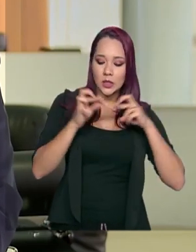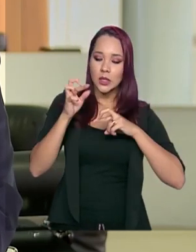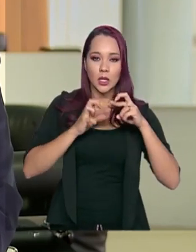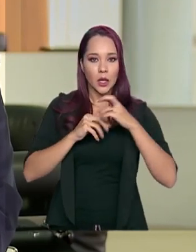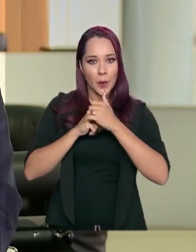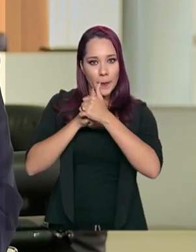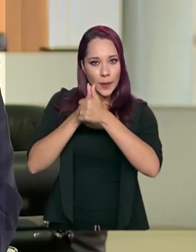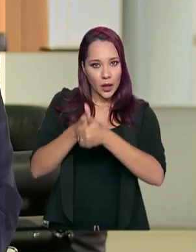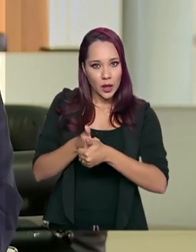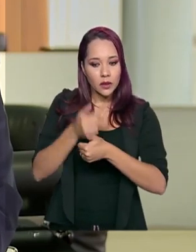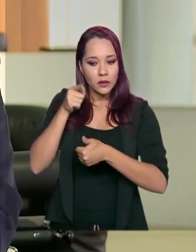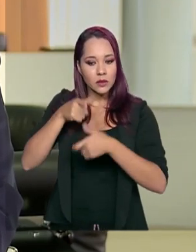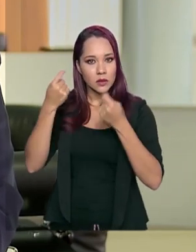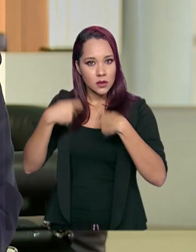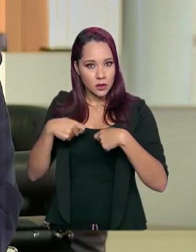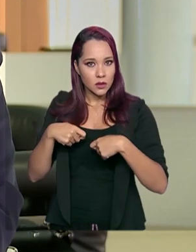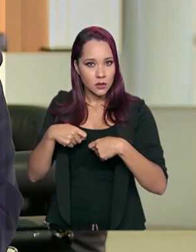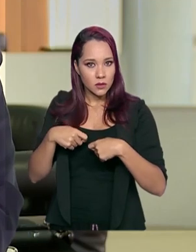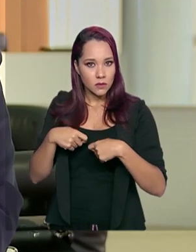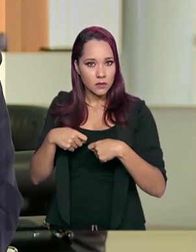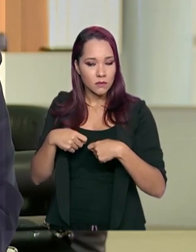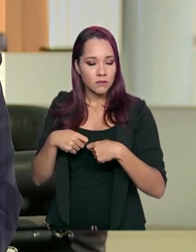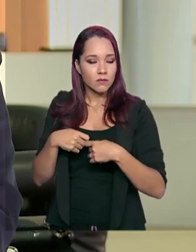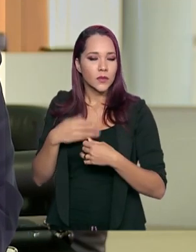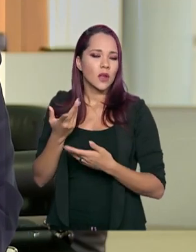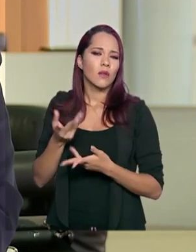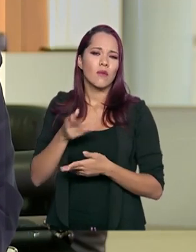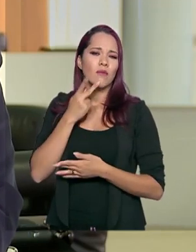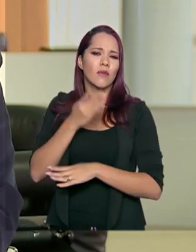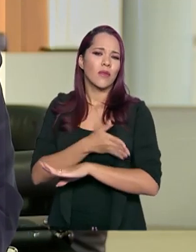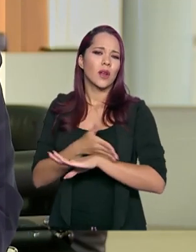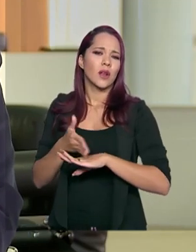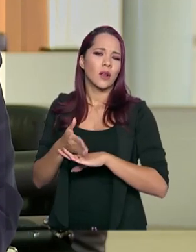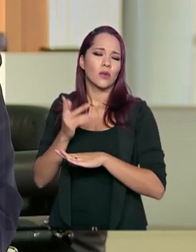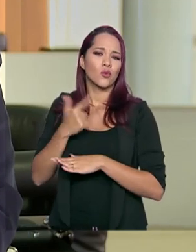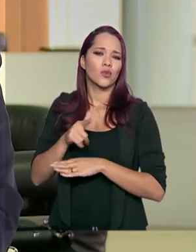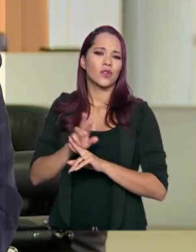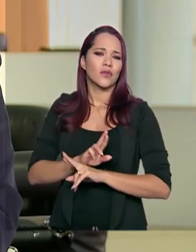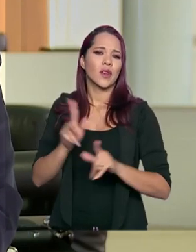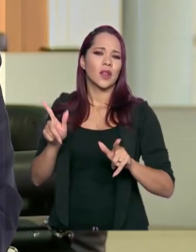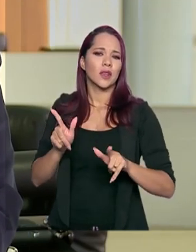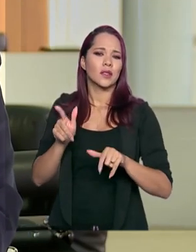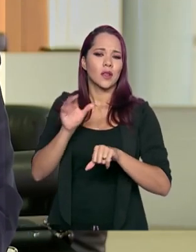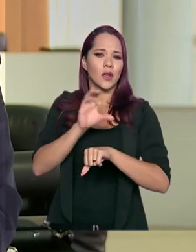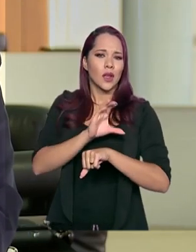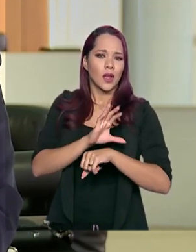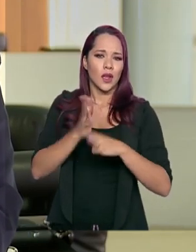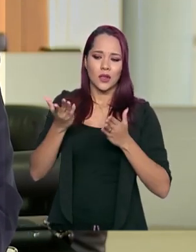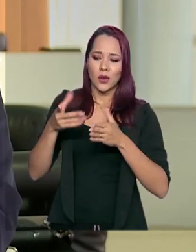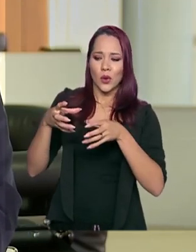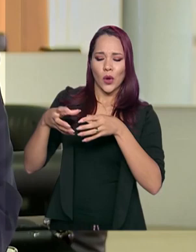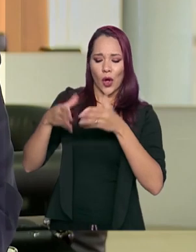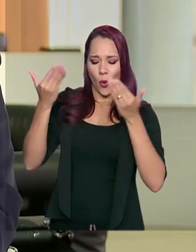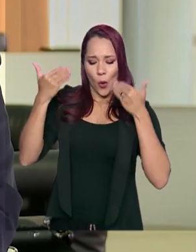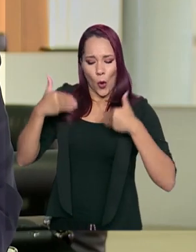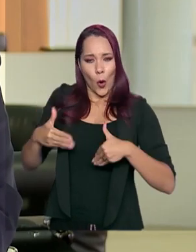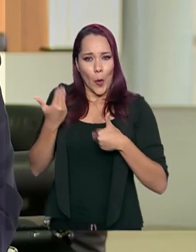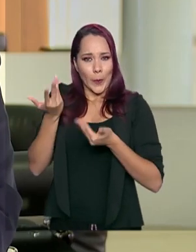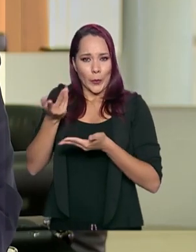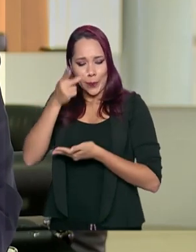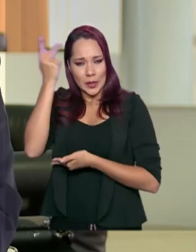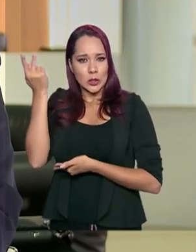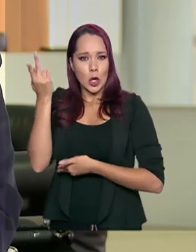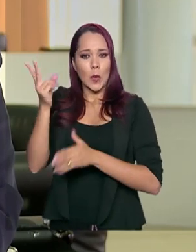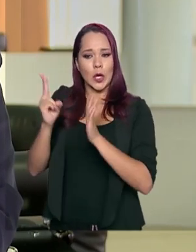perto, essas necessidades de perto. É o que eu costumo dizer, não existe uma diferença entre a constituição física do indígena e não indígena. Quando a gente diz